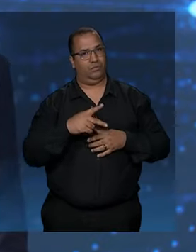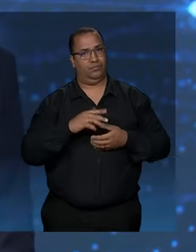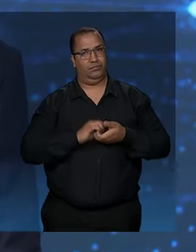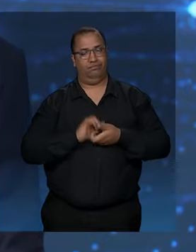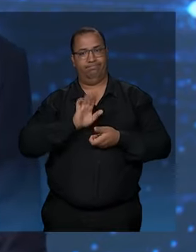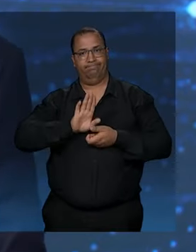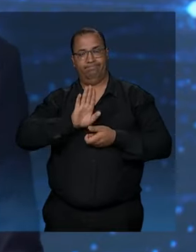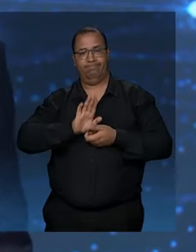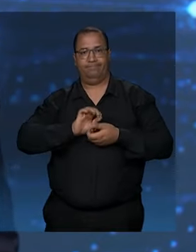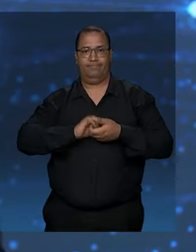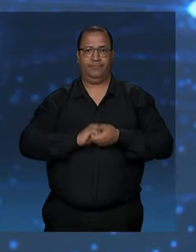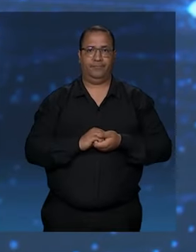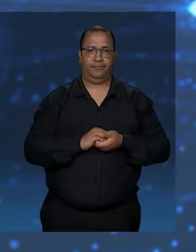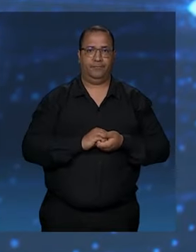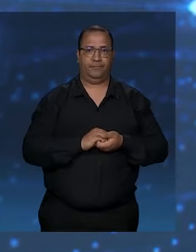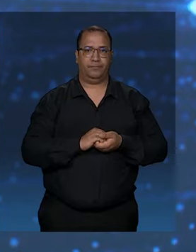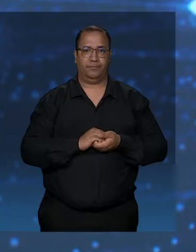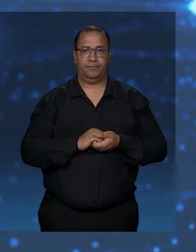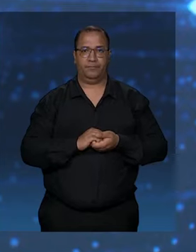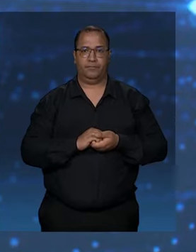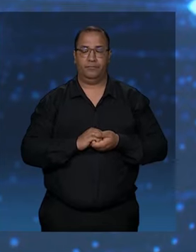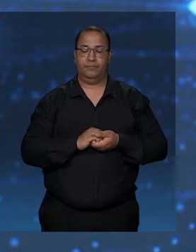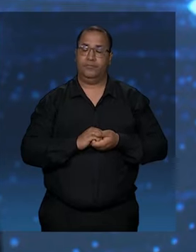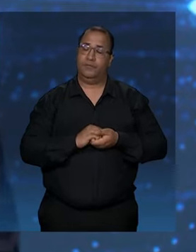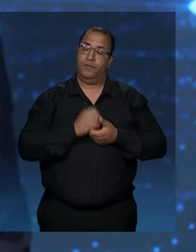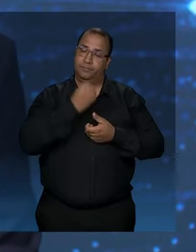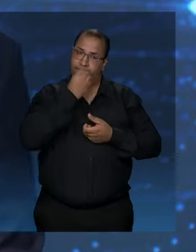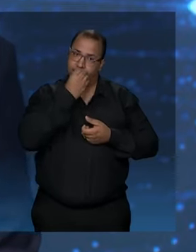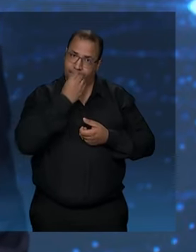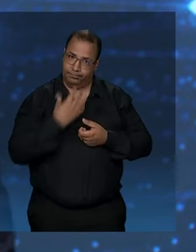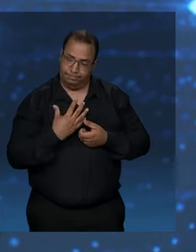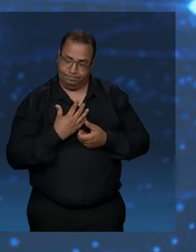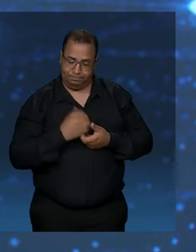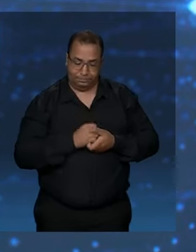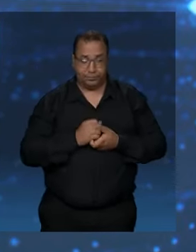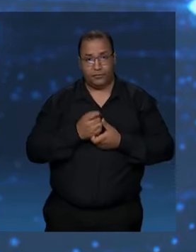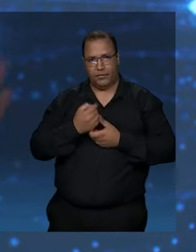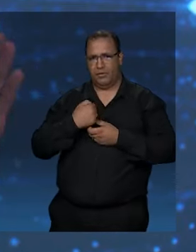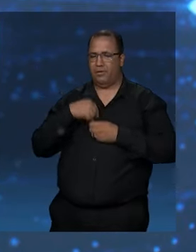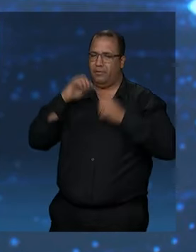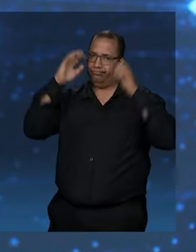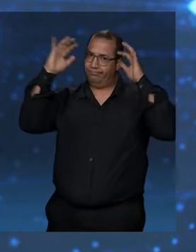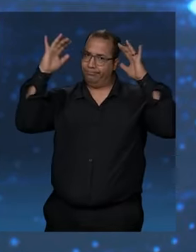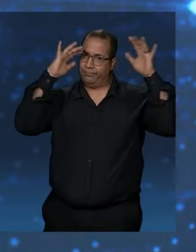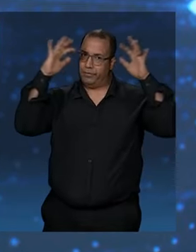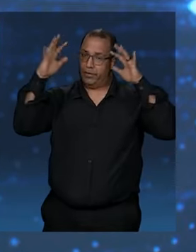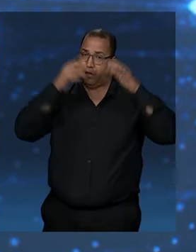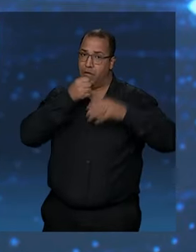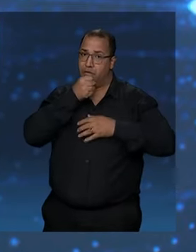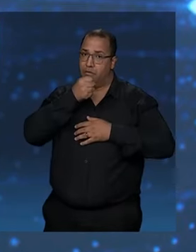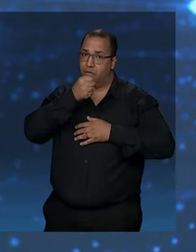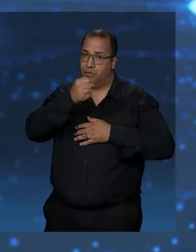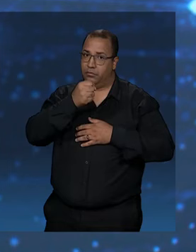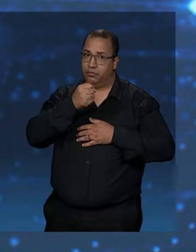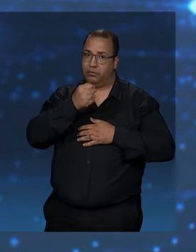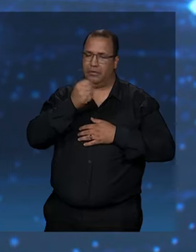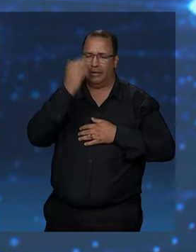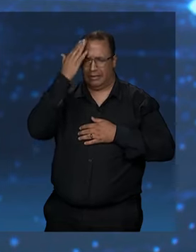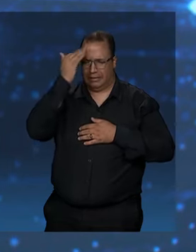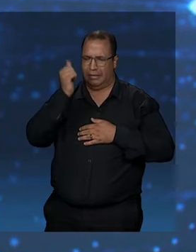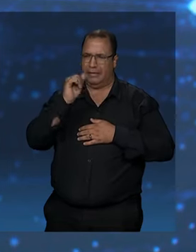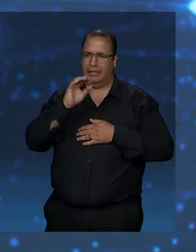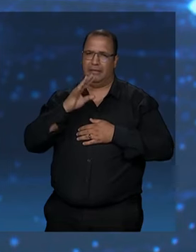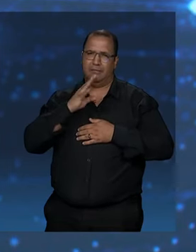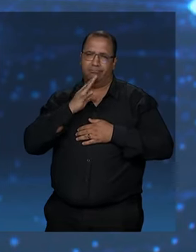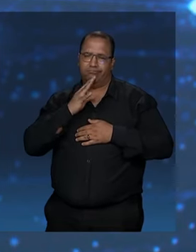Candidato Nunes. Muito bem. Eu imaginava que o apresentador, tanto tempo na televisão, conhecesse